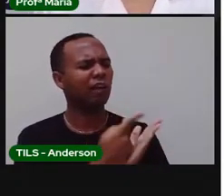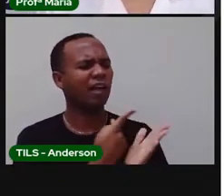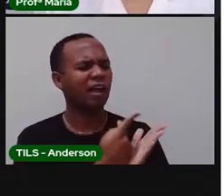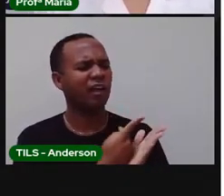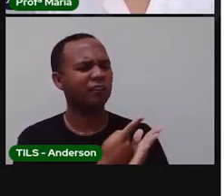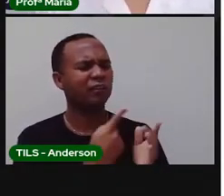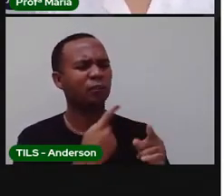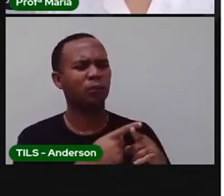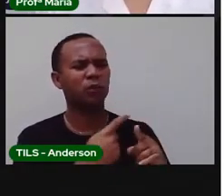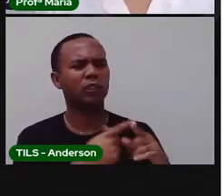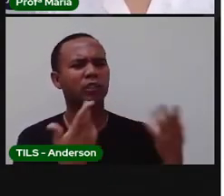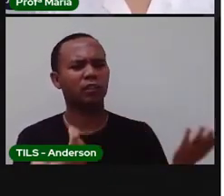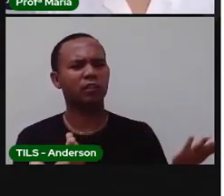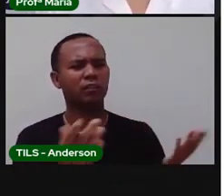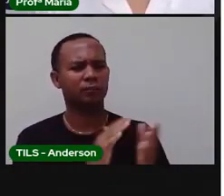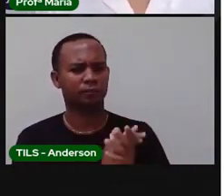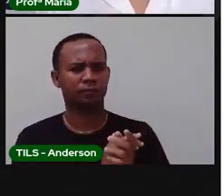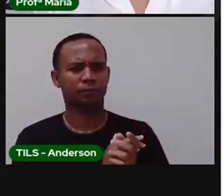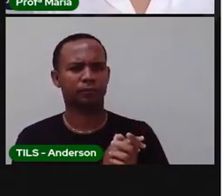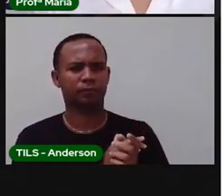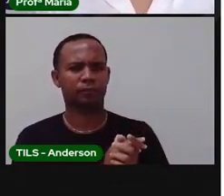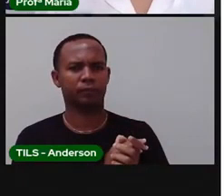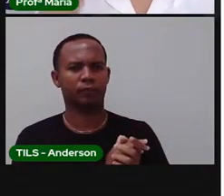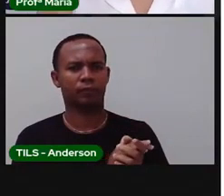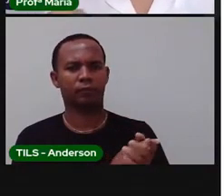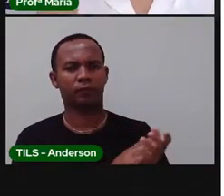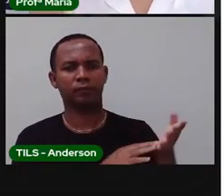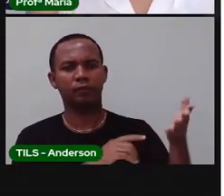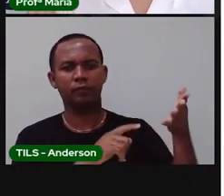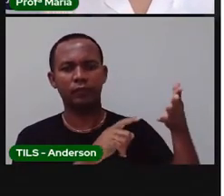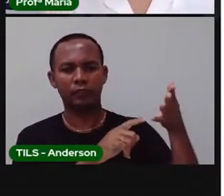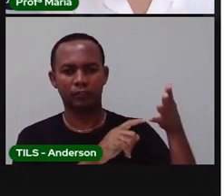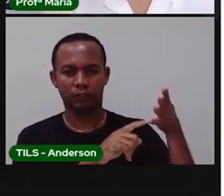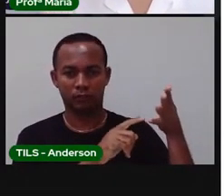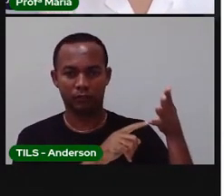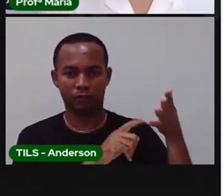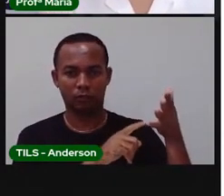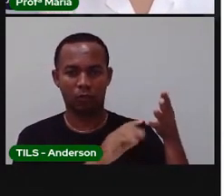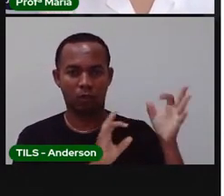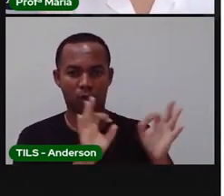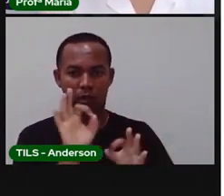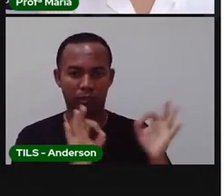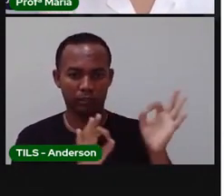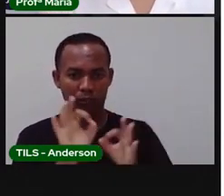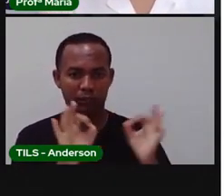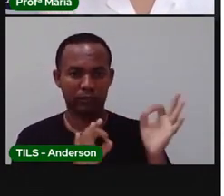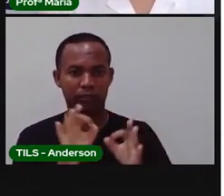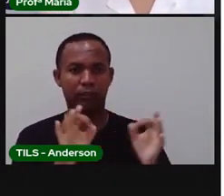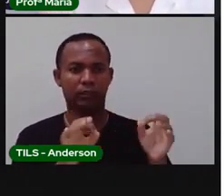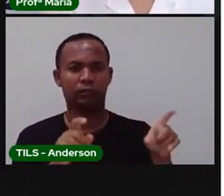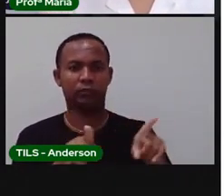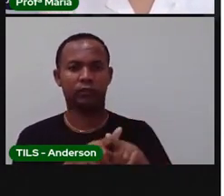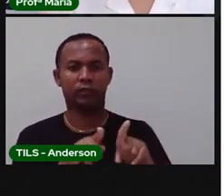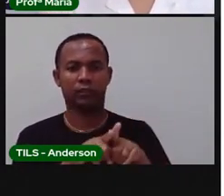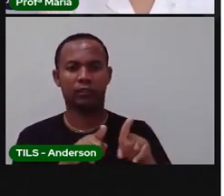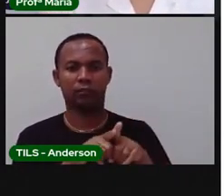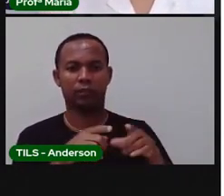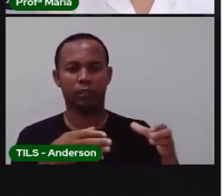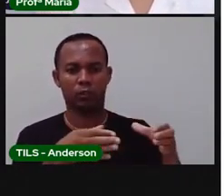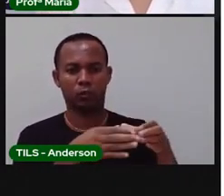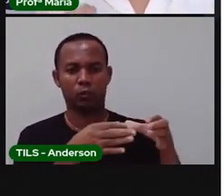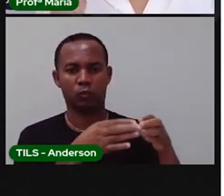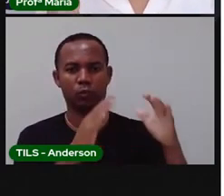Então, o aluno, ele tem direito disso aí. Bom, direito de organização e participação em entidades estudantis.